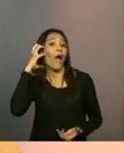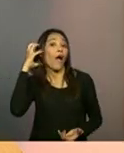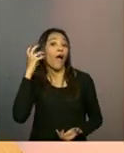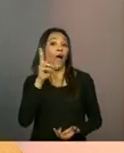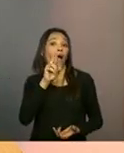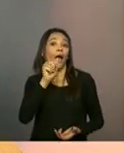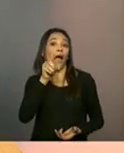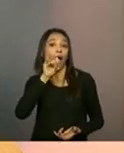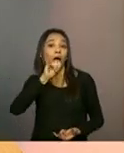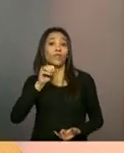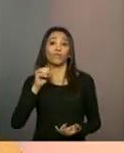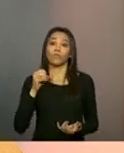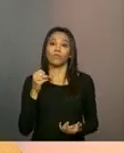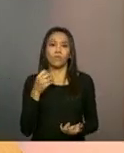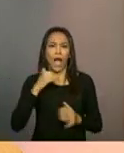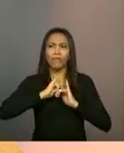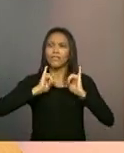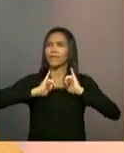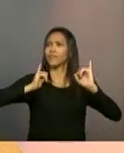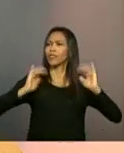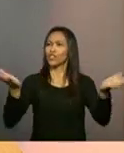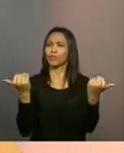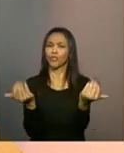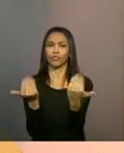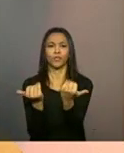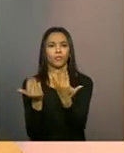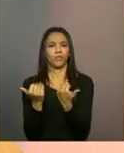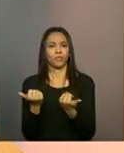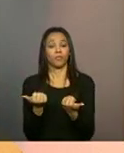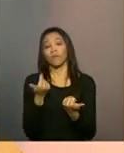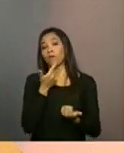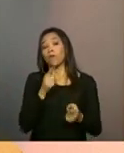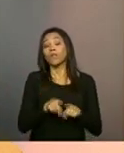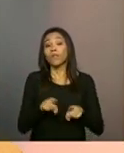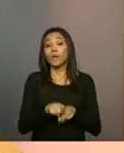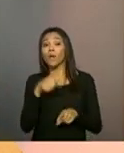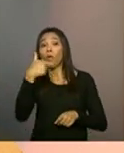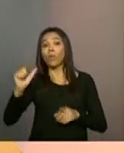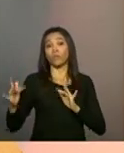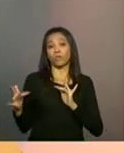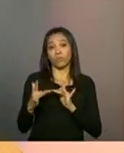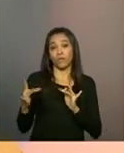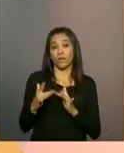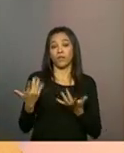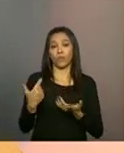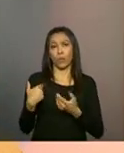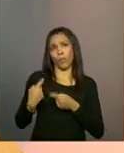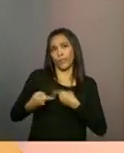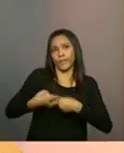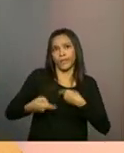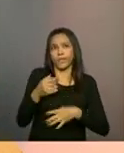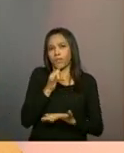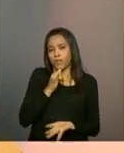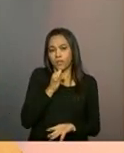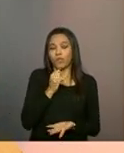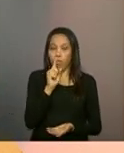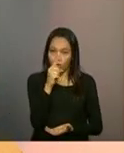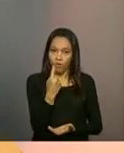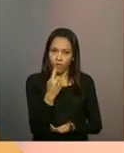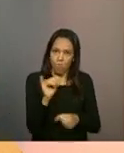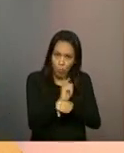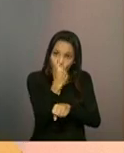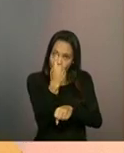interessante é em articulação com serviços, outros serviços assistenciais, outras políticas, por exemplo, uma forma de,